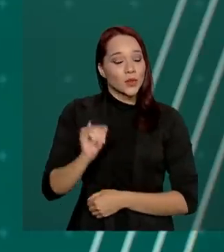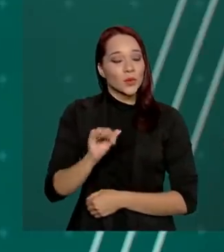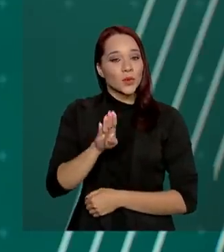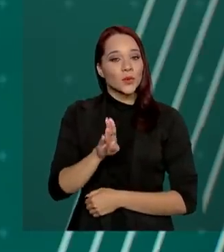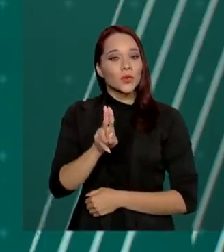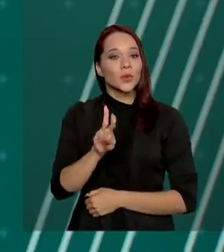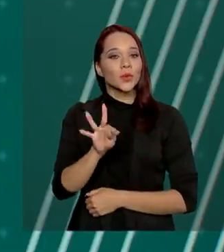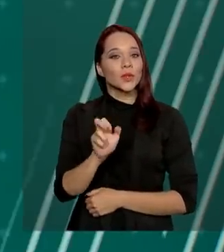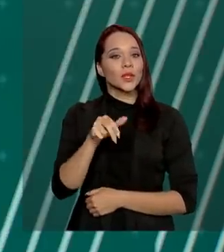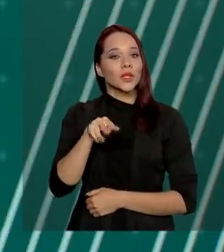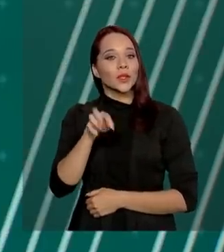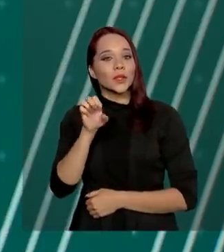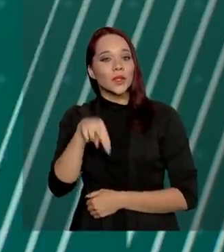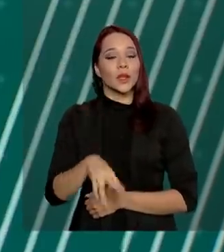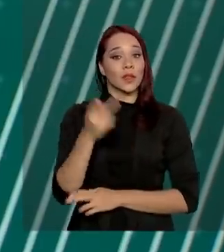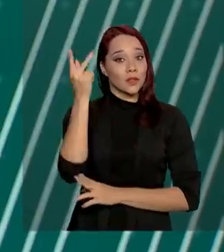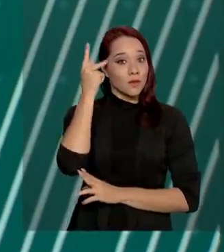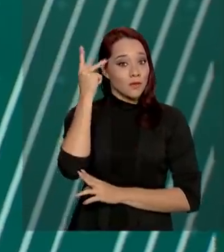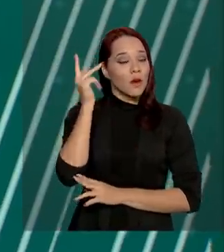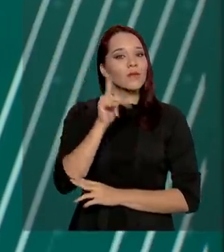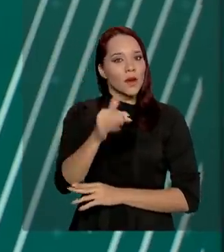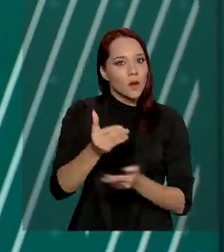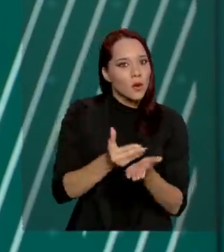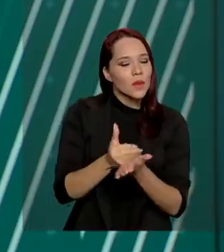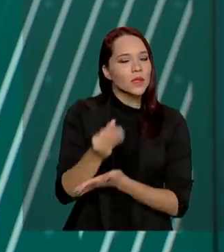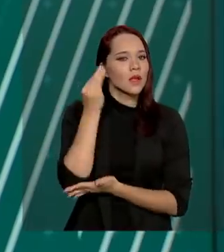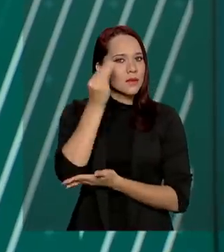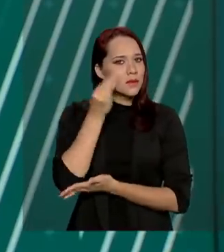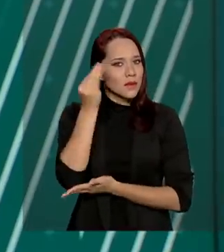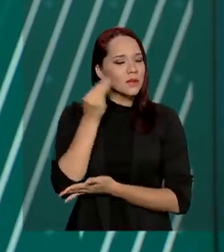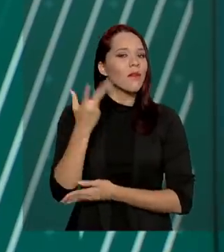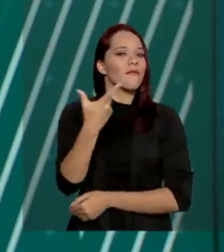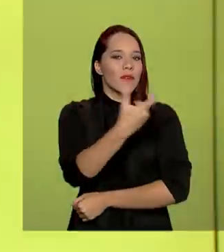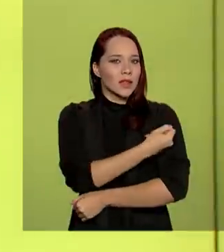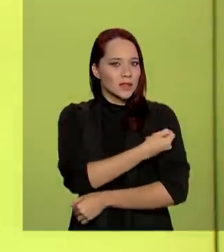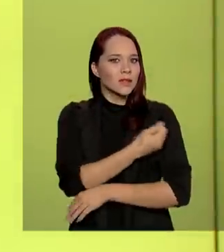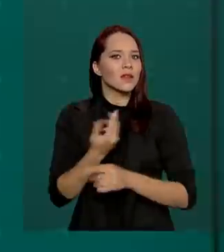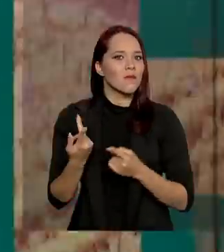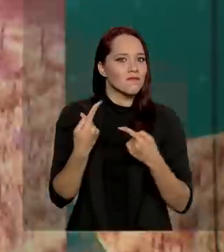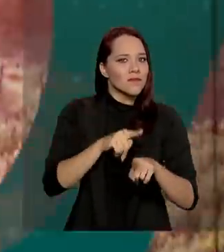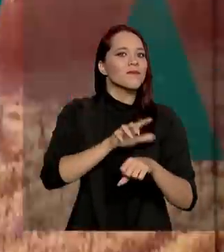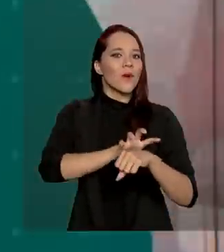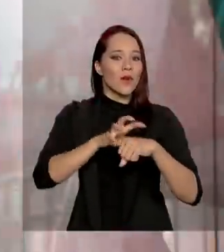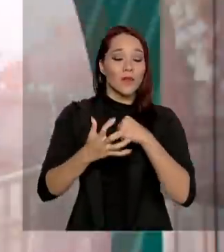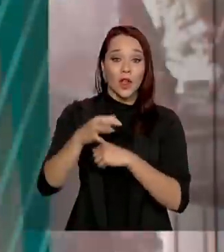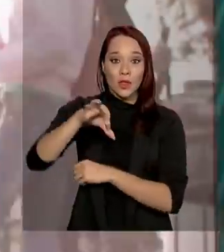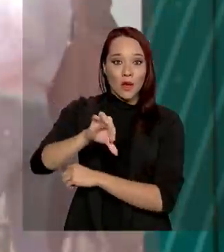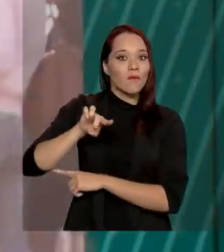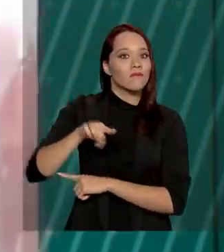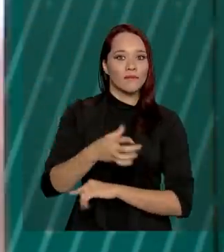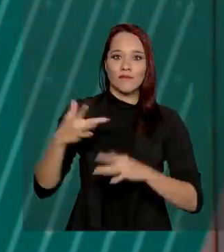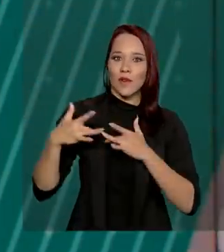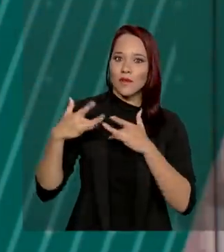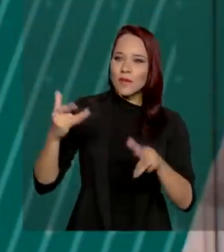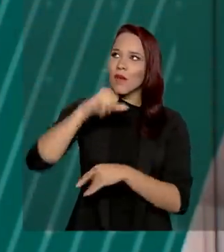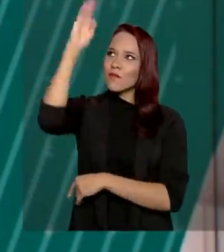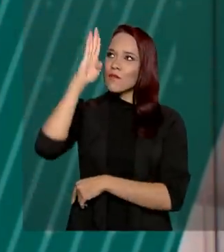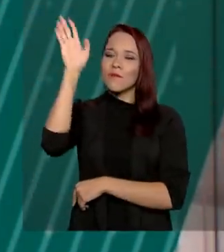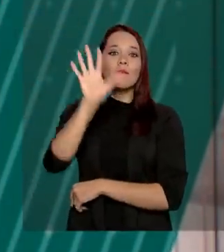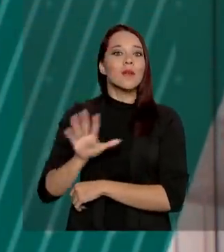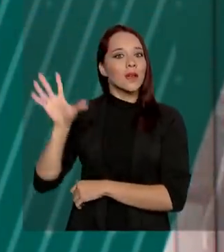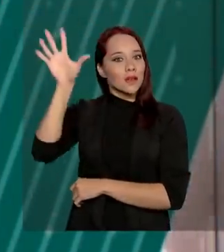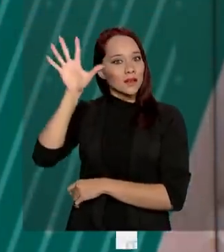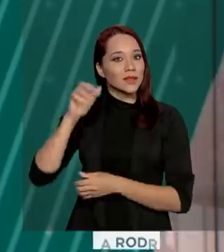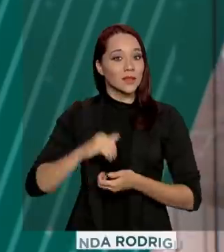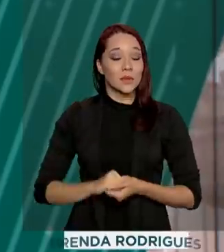Butantan em São Paulo vai começar a testar uma vacina contra o coronavírus em 9 mil voluntários de todo o